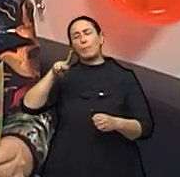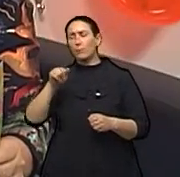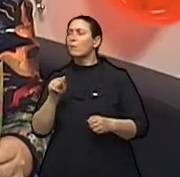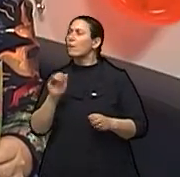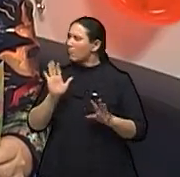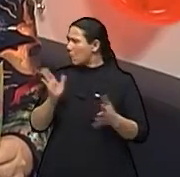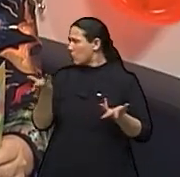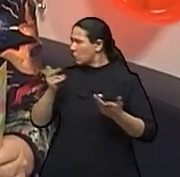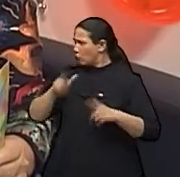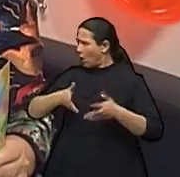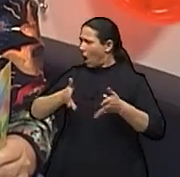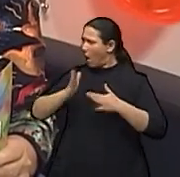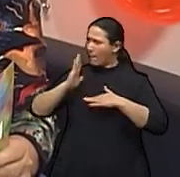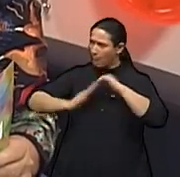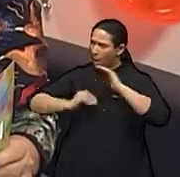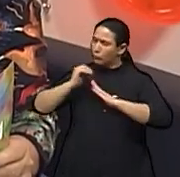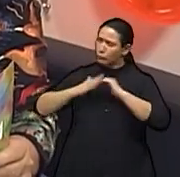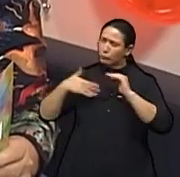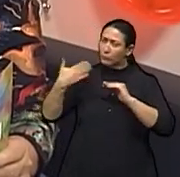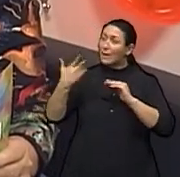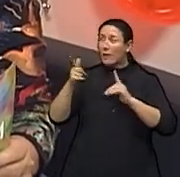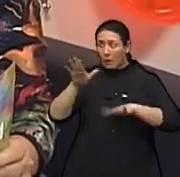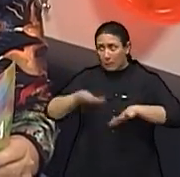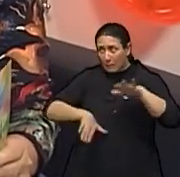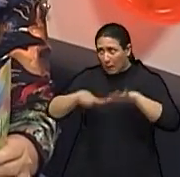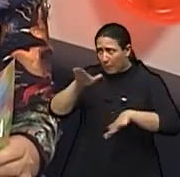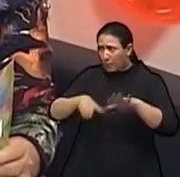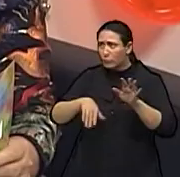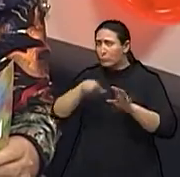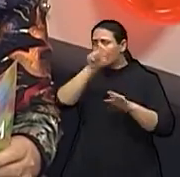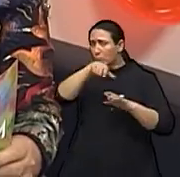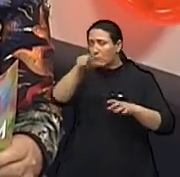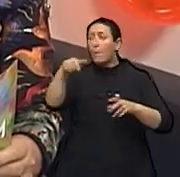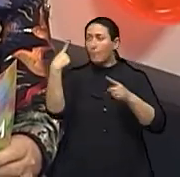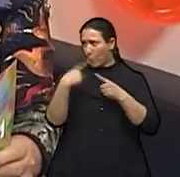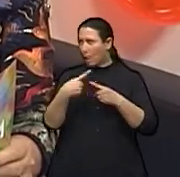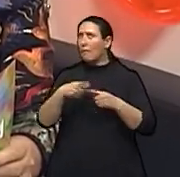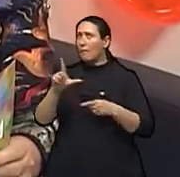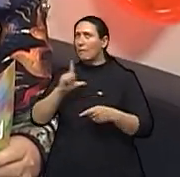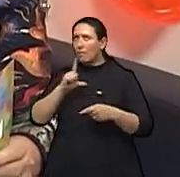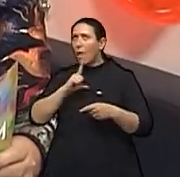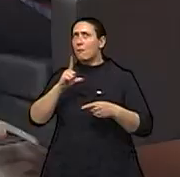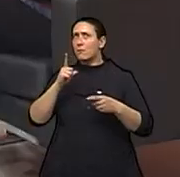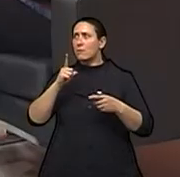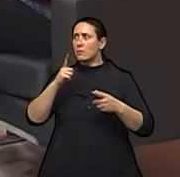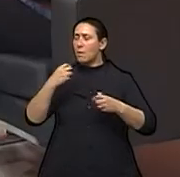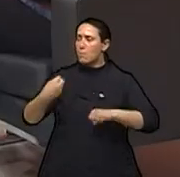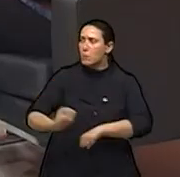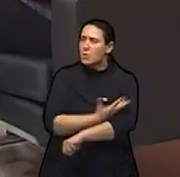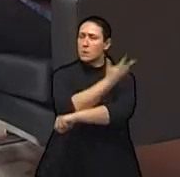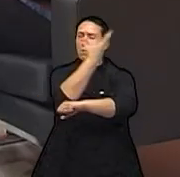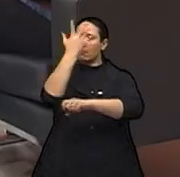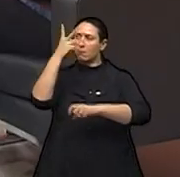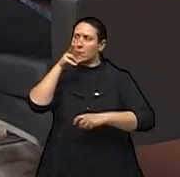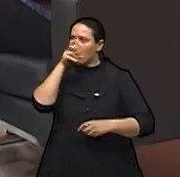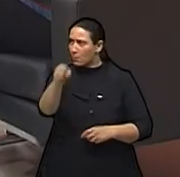que é uma prática que depende, que eu vou passar por emoções. Por